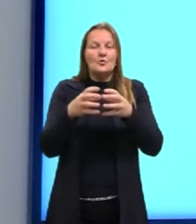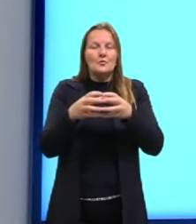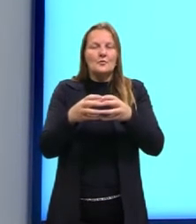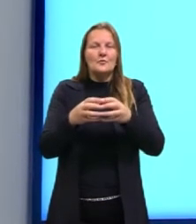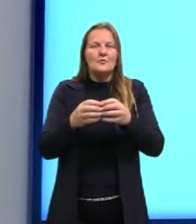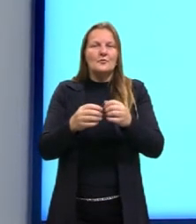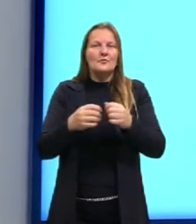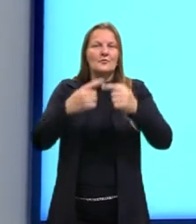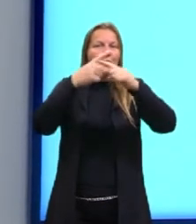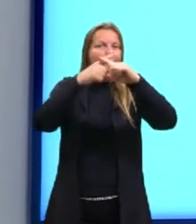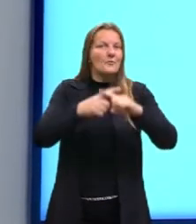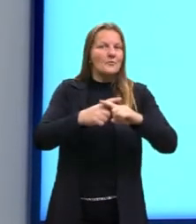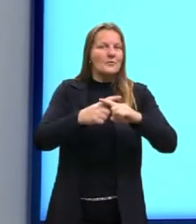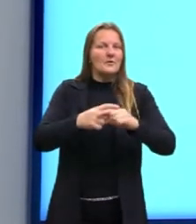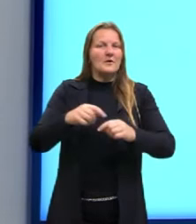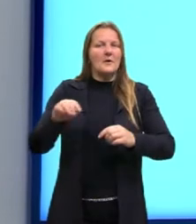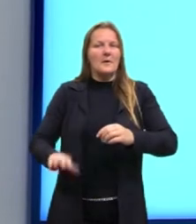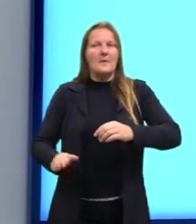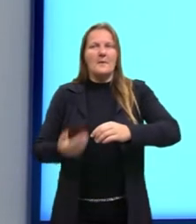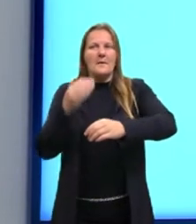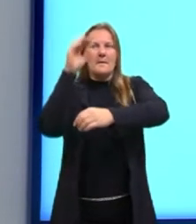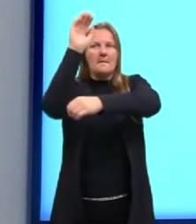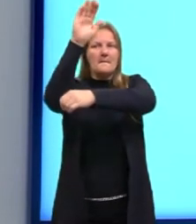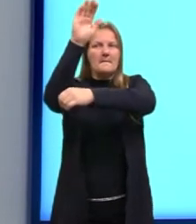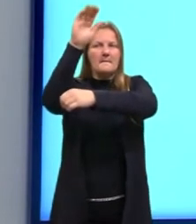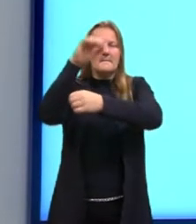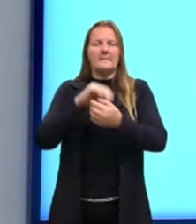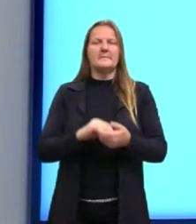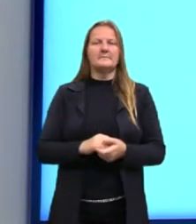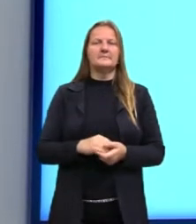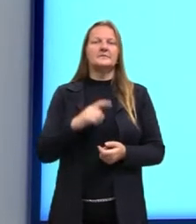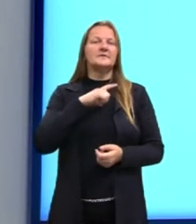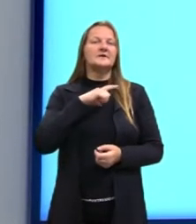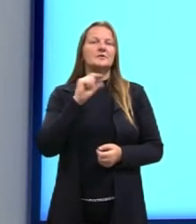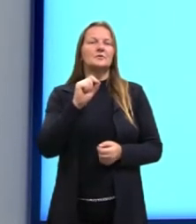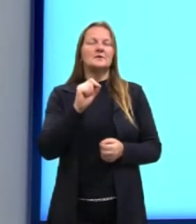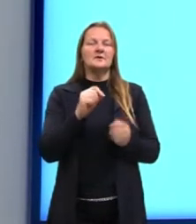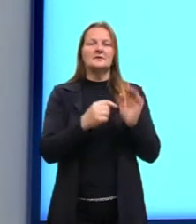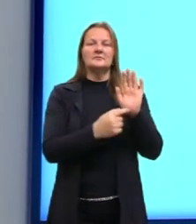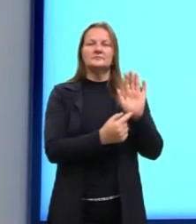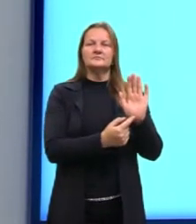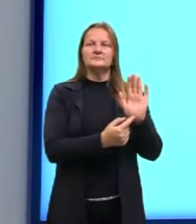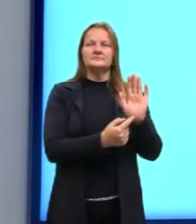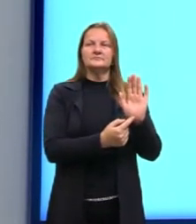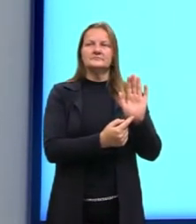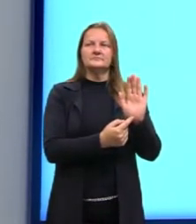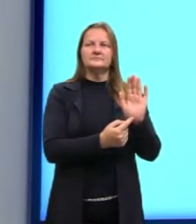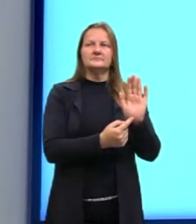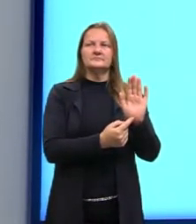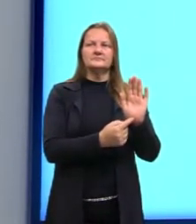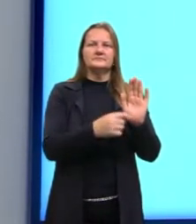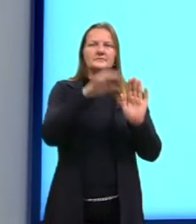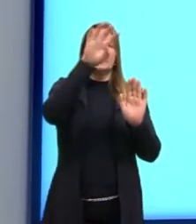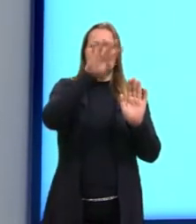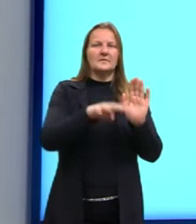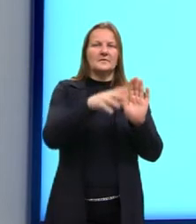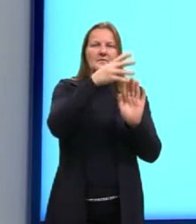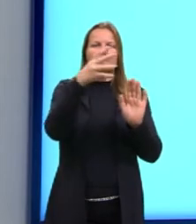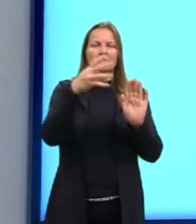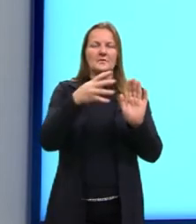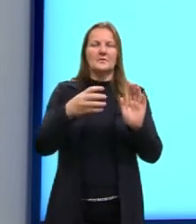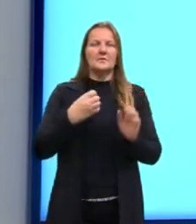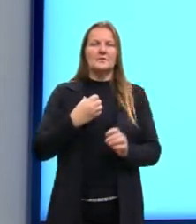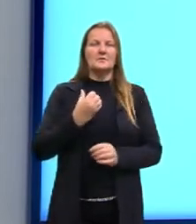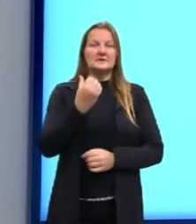num campeonato de basquete. O que que nós temos, então, na tabela? Nós temos partida, então, nós temos